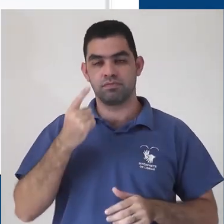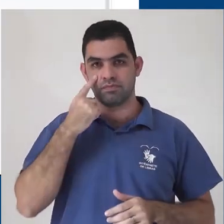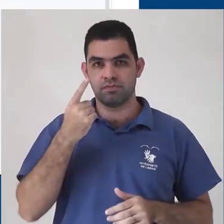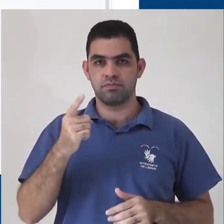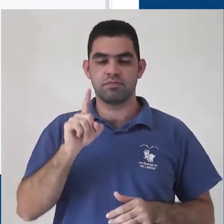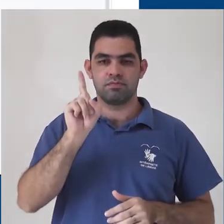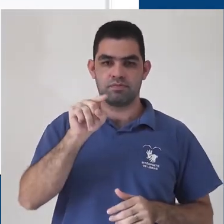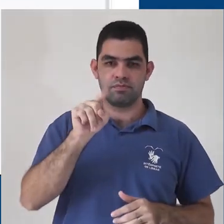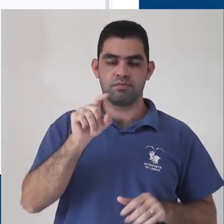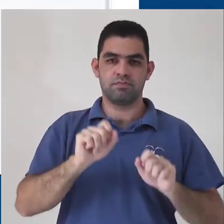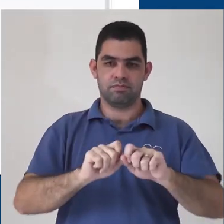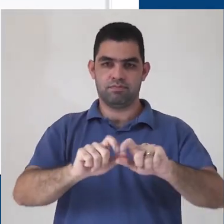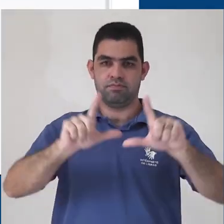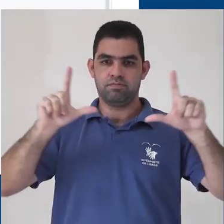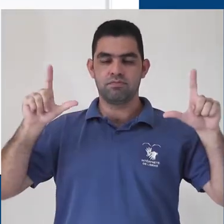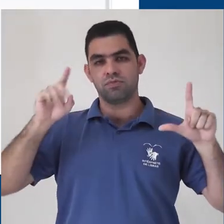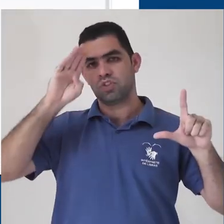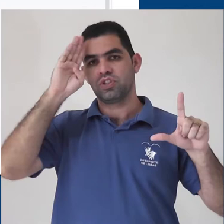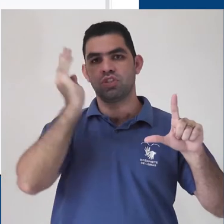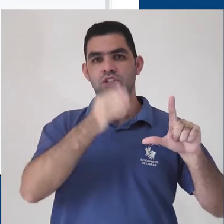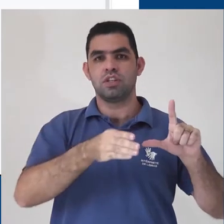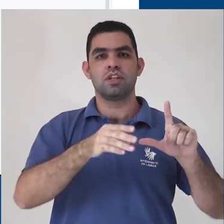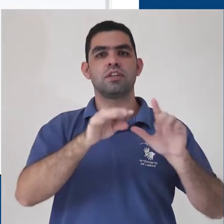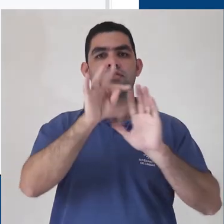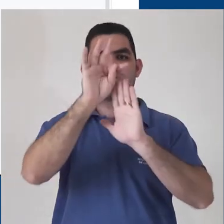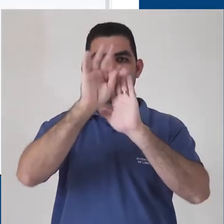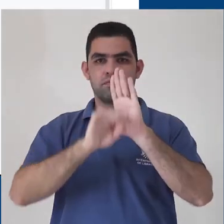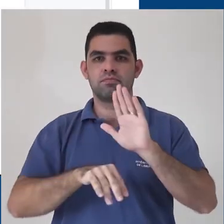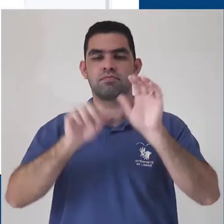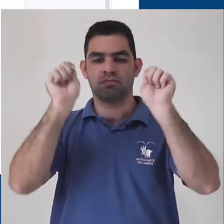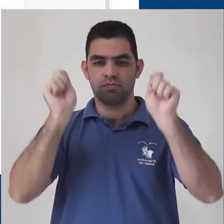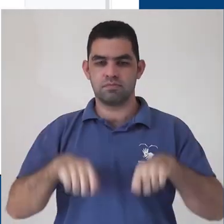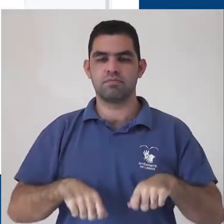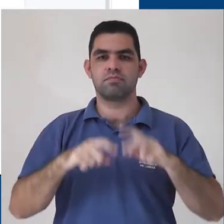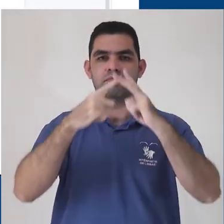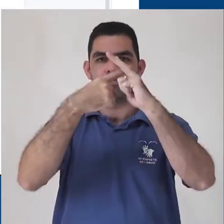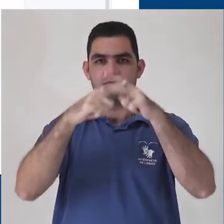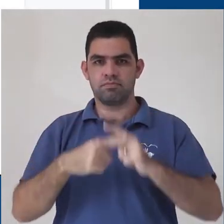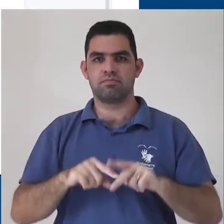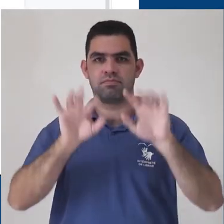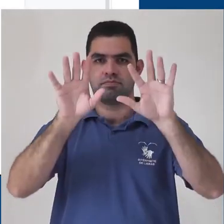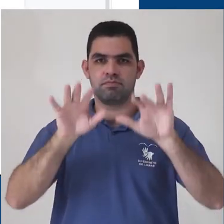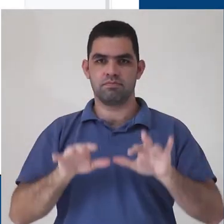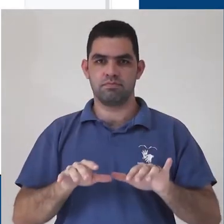duas vezes sobre ele e será direcionado para a página do arquivo para que possa editá-lo.